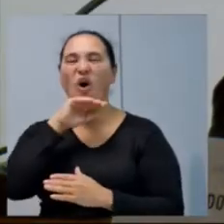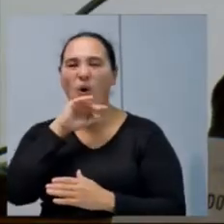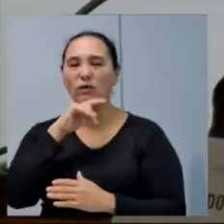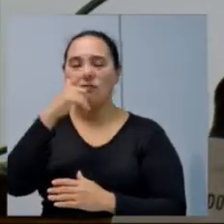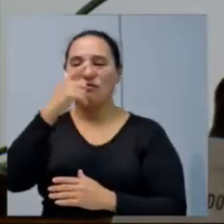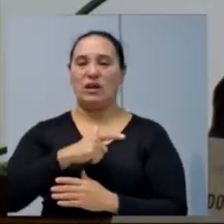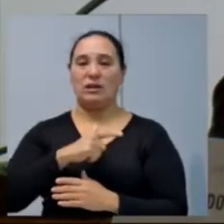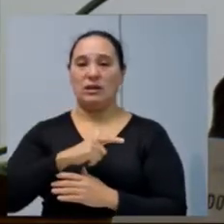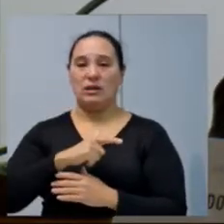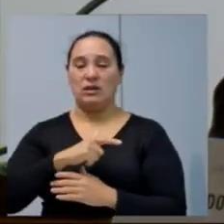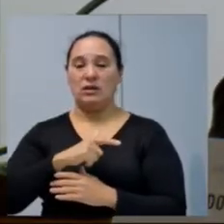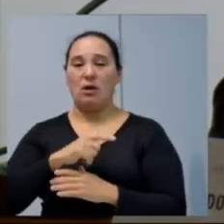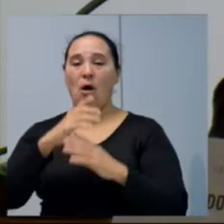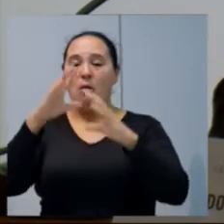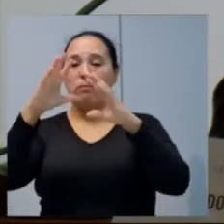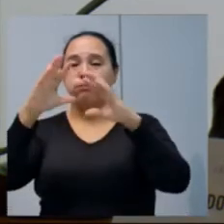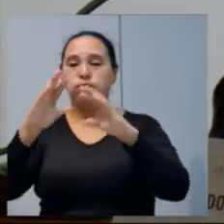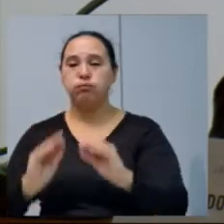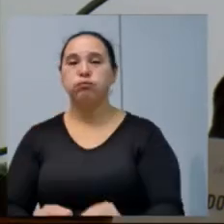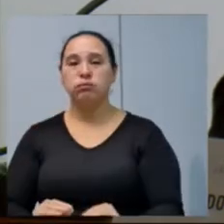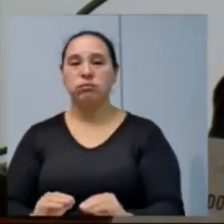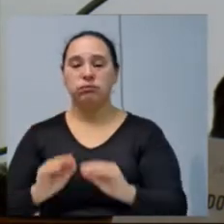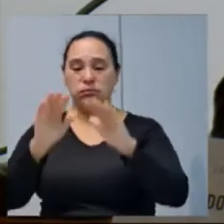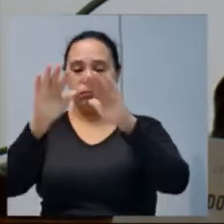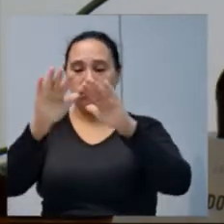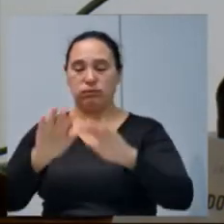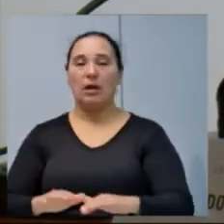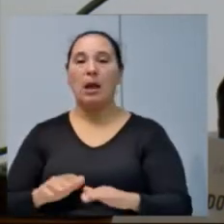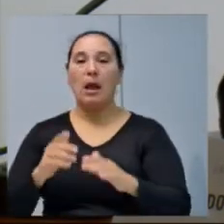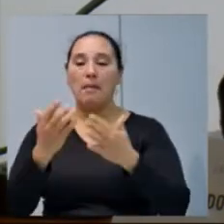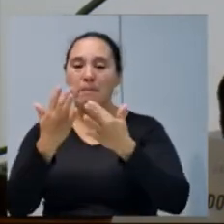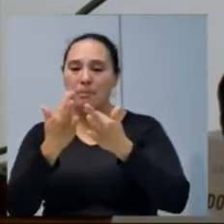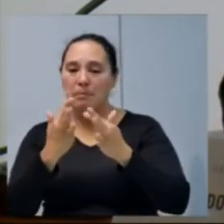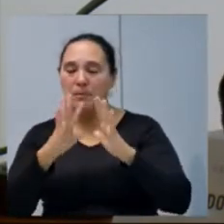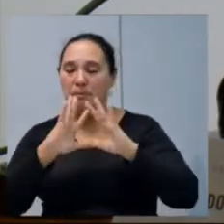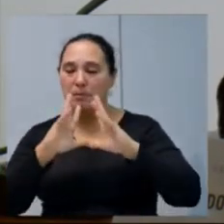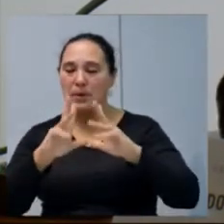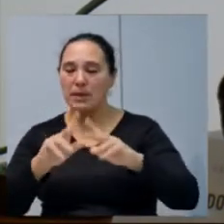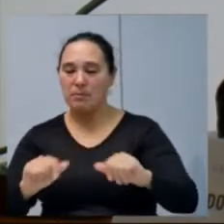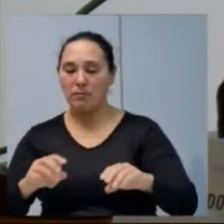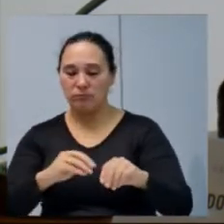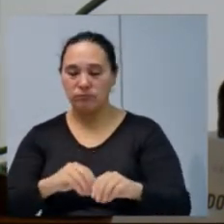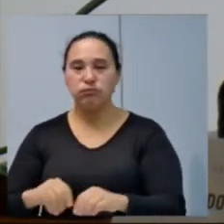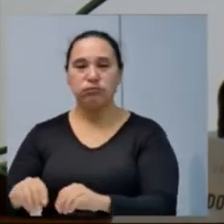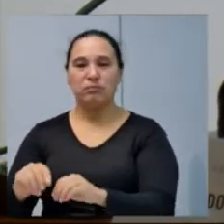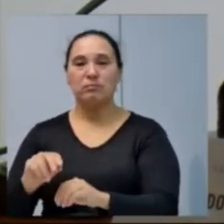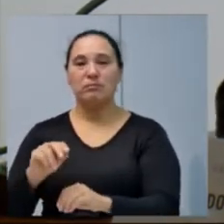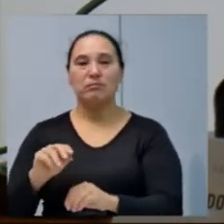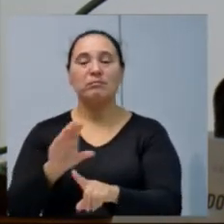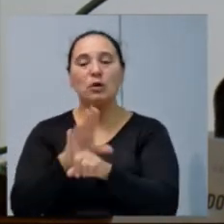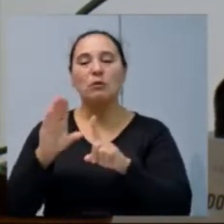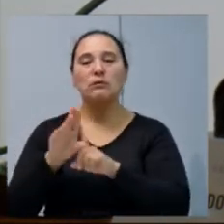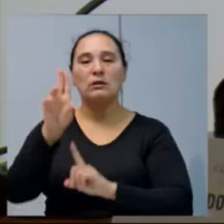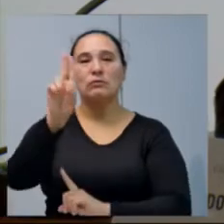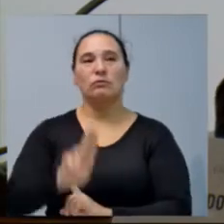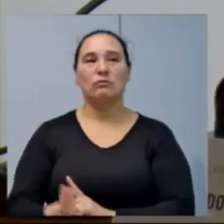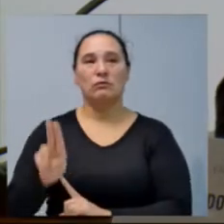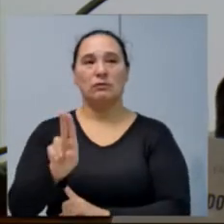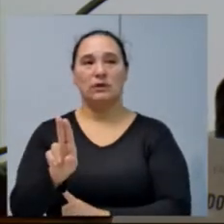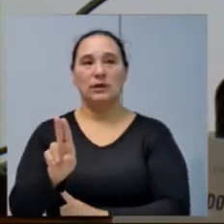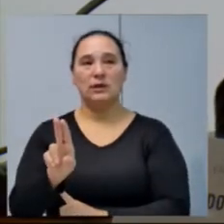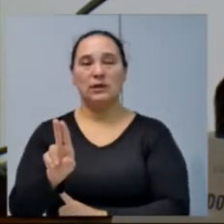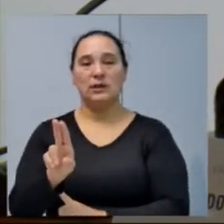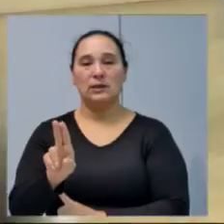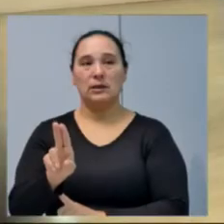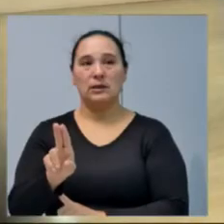tirar a ruína que ficou e fazer uma limpeza de terreno para a própria comunidade utilizar esse espaço com outra afinidade.